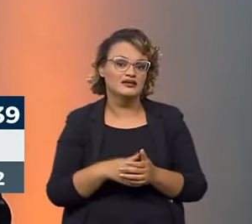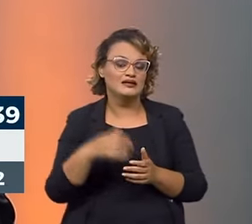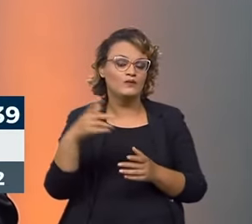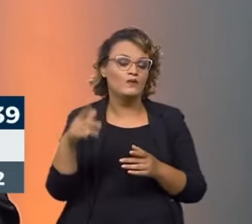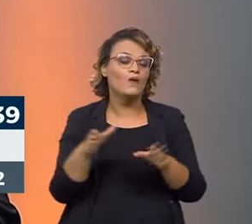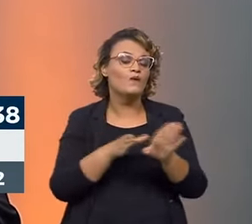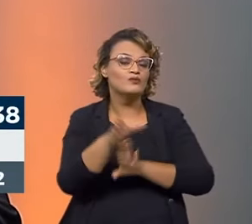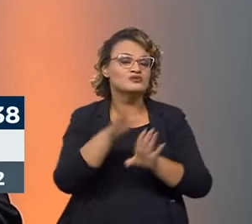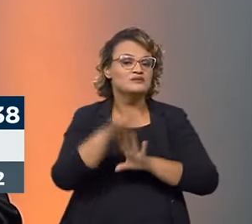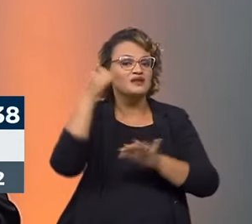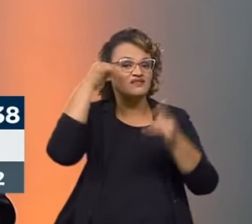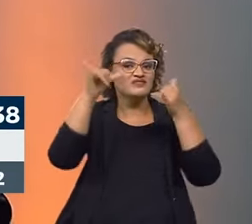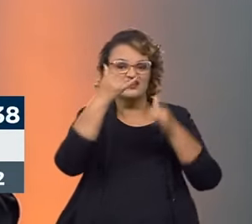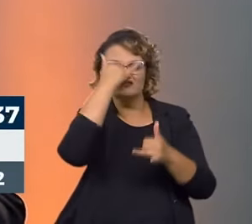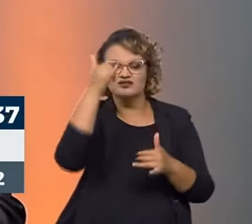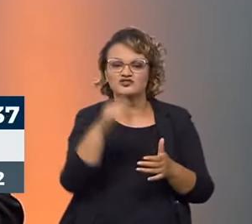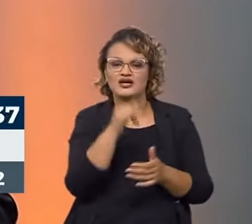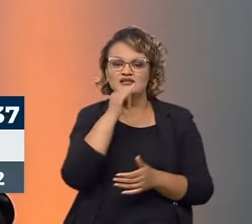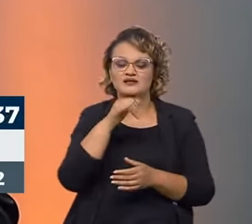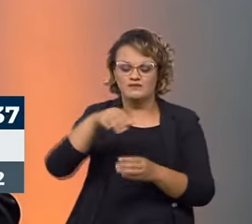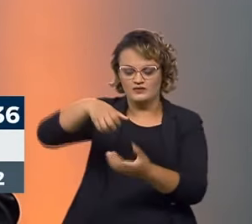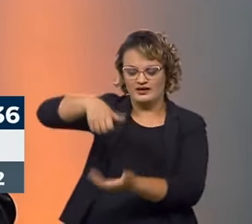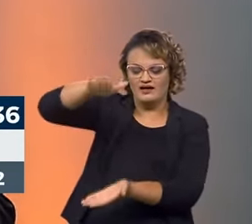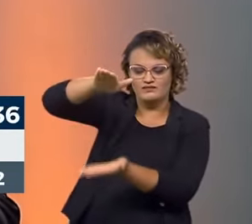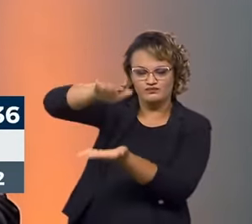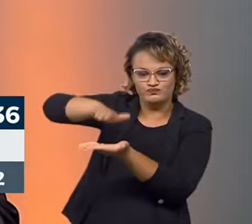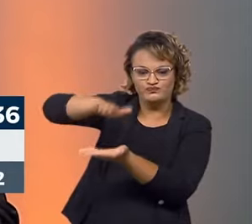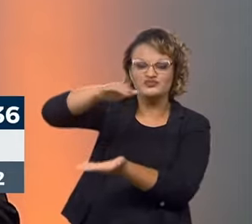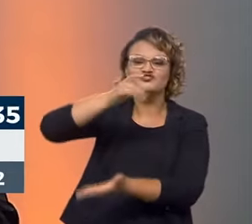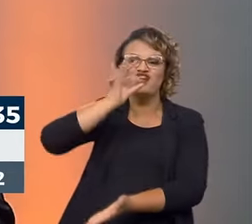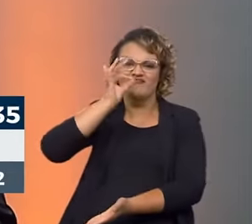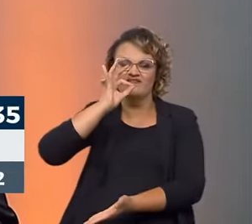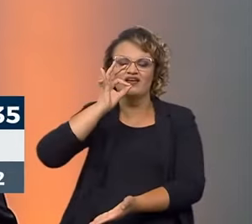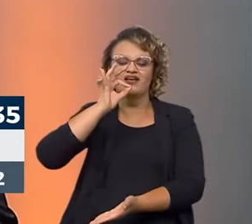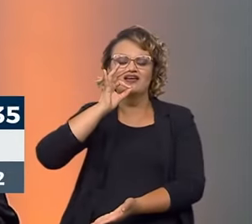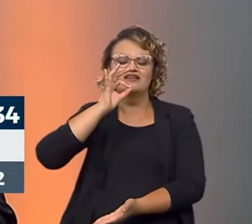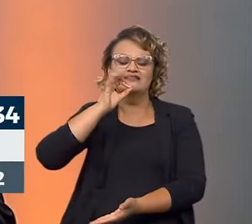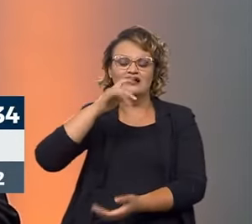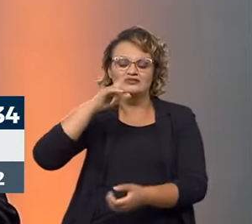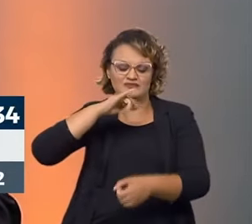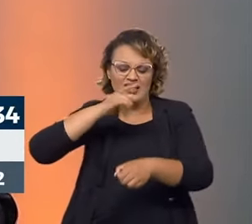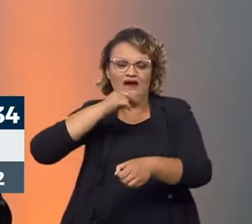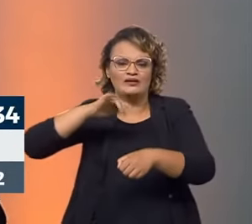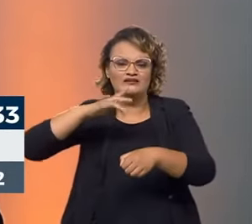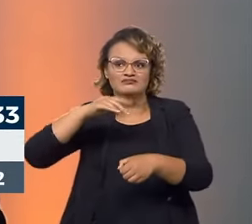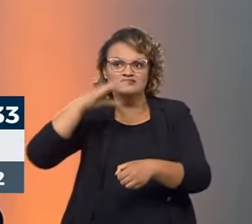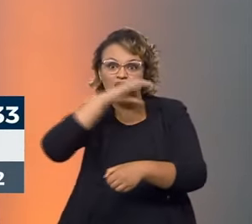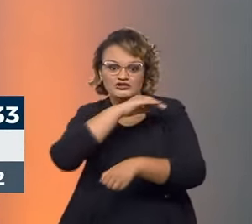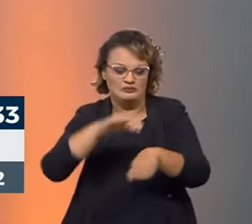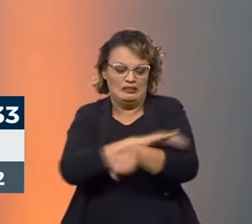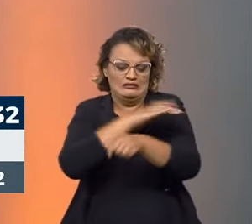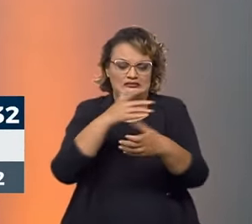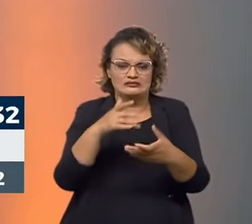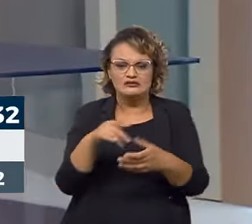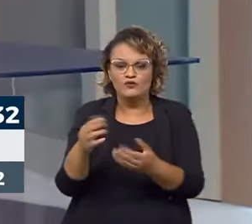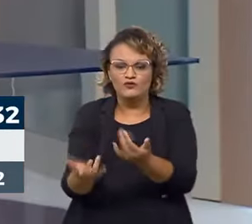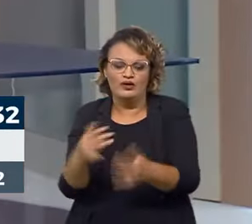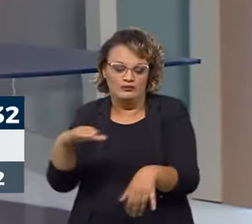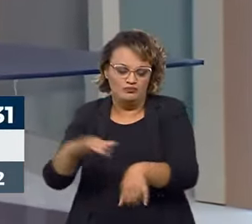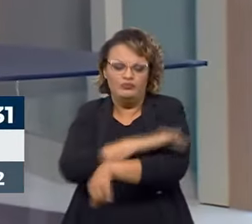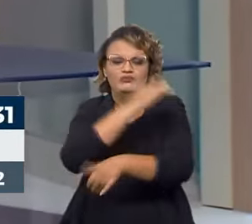domésticos? Porque nesse caso, por exemplo, da garrafa térmica, do fogão, são acidentes que envolvem queimaduras, então assim, qual é a importância desse trabalho?